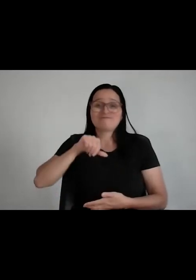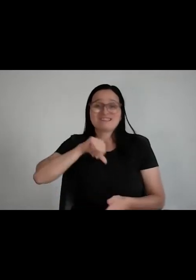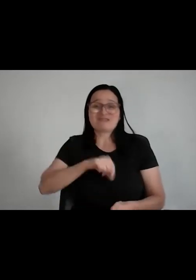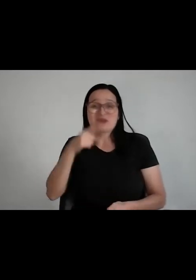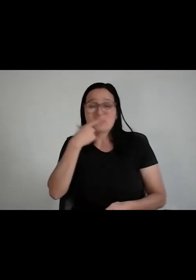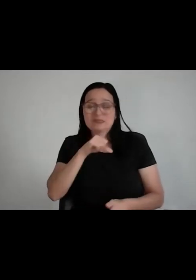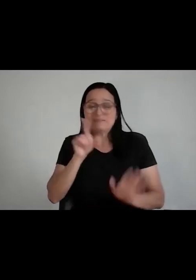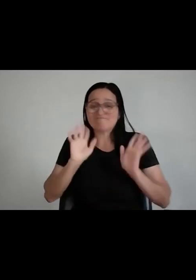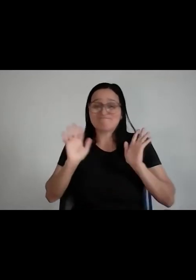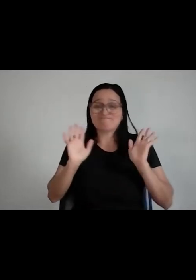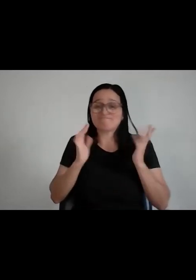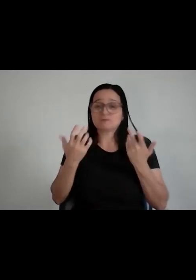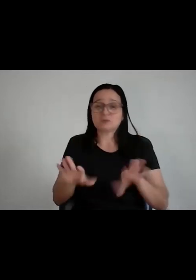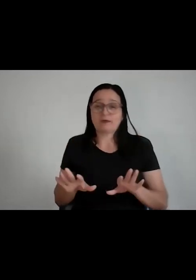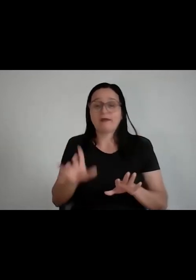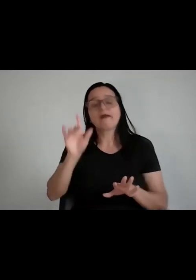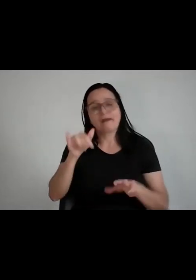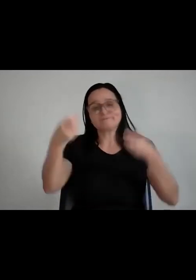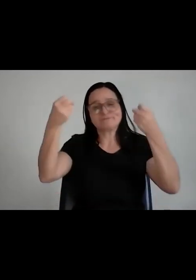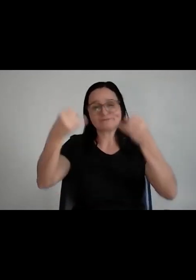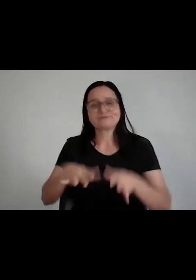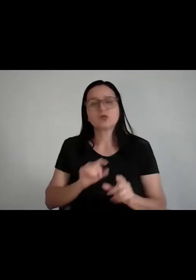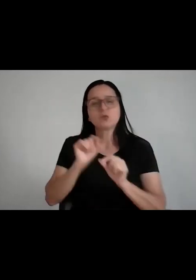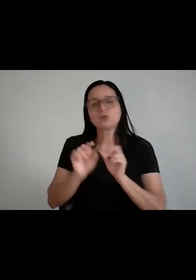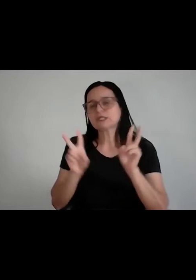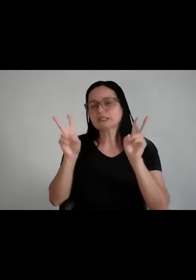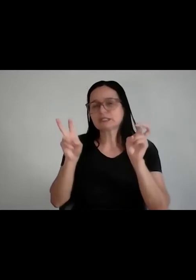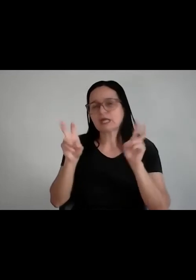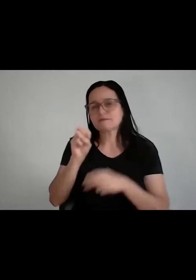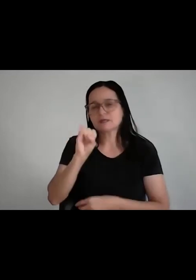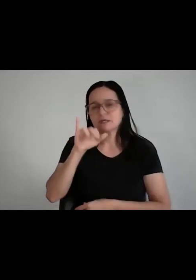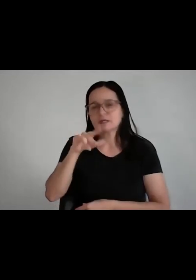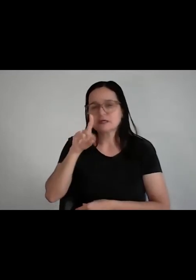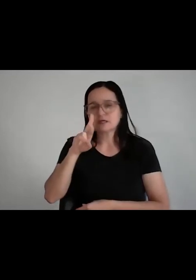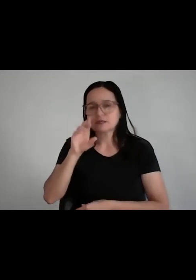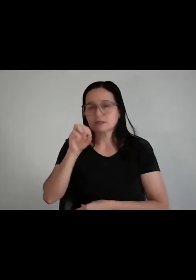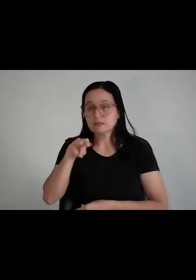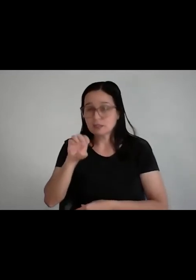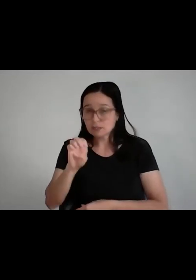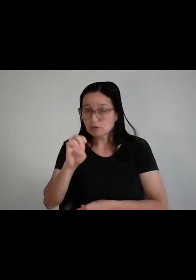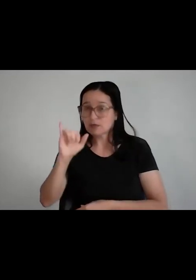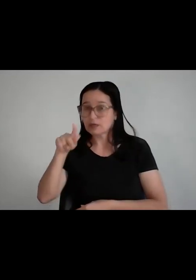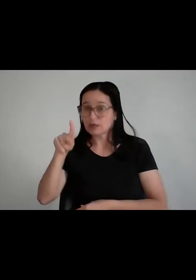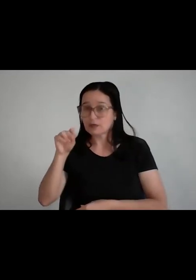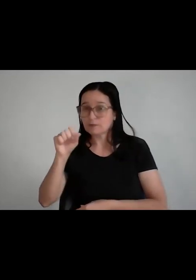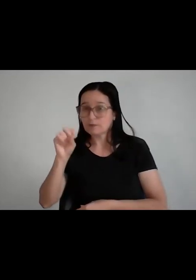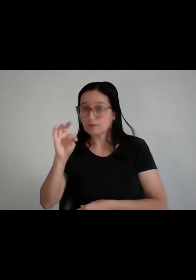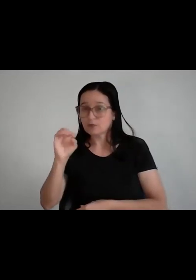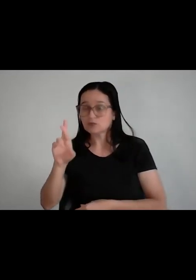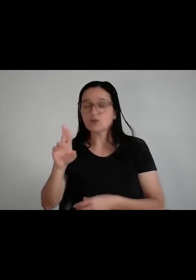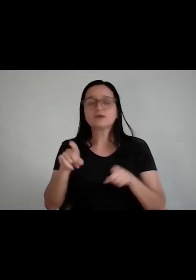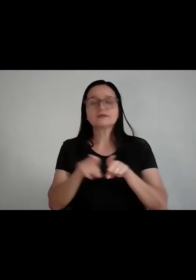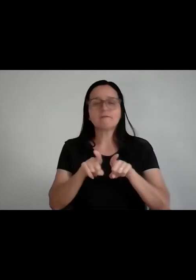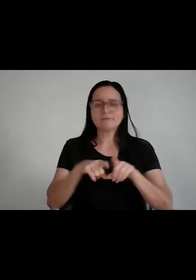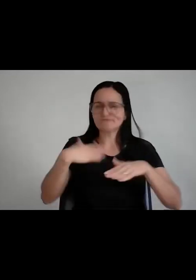Então, basicamente, a gente vai oscilar nessas duas questões aqui. Carreira e as questões emocionais aí